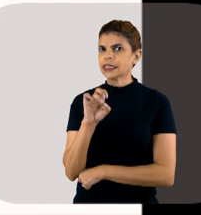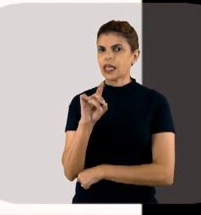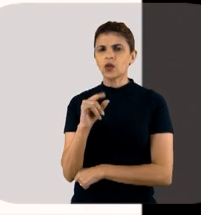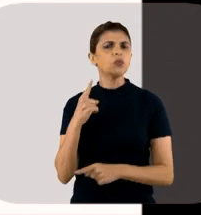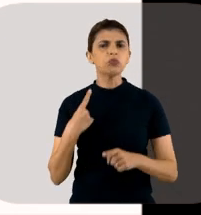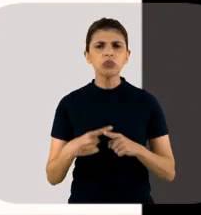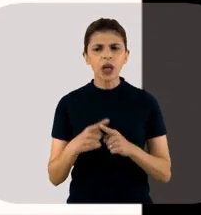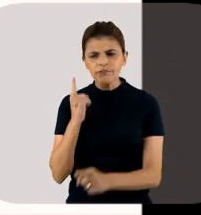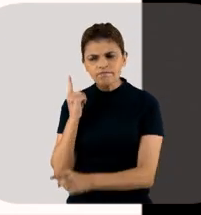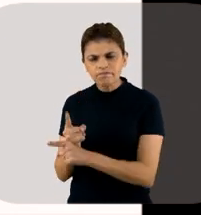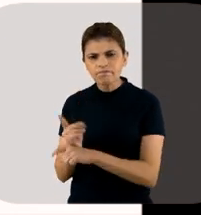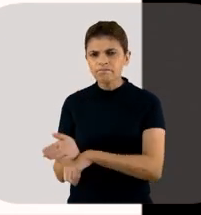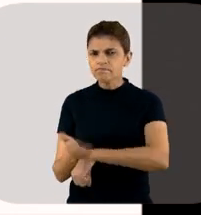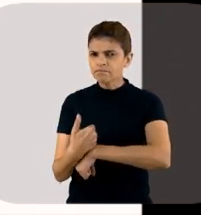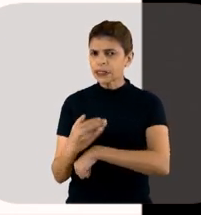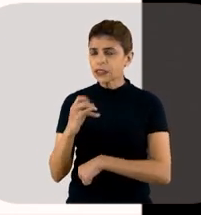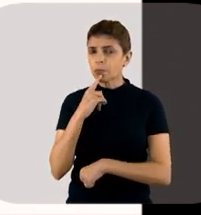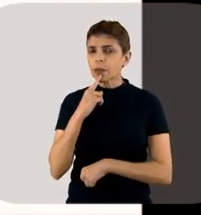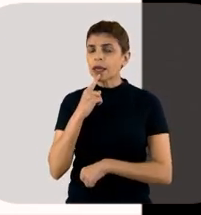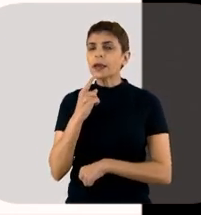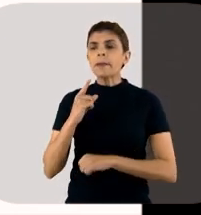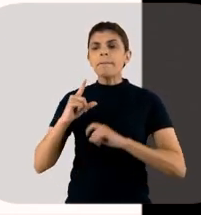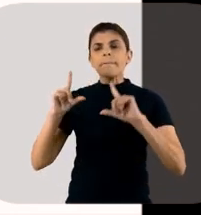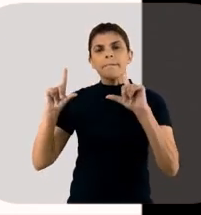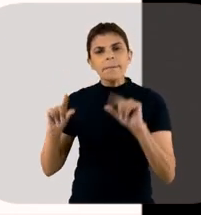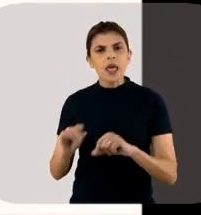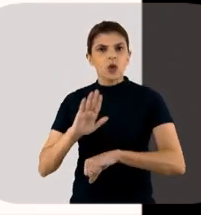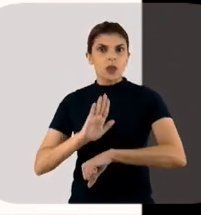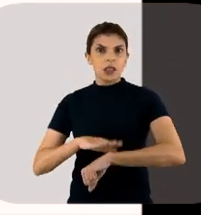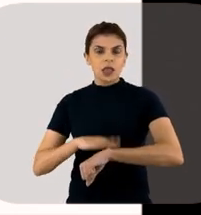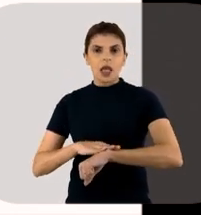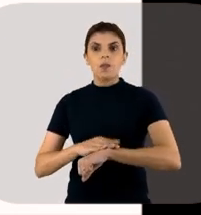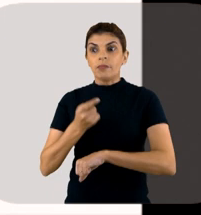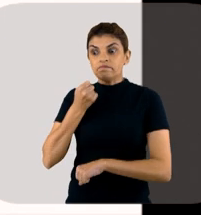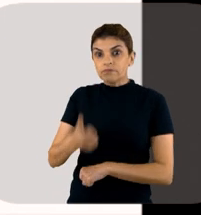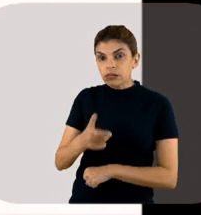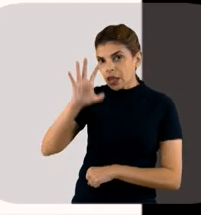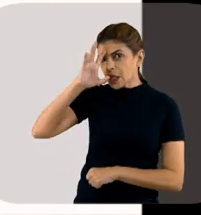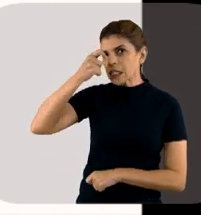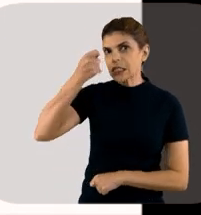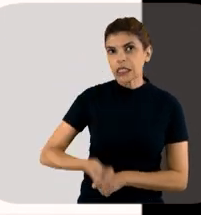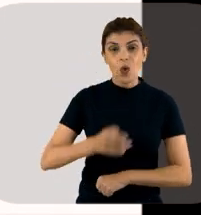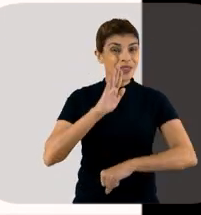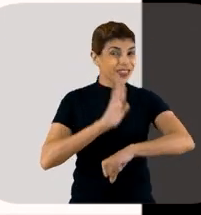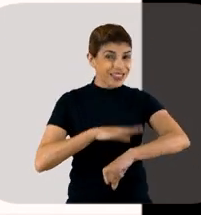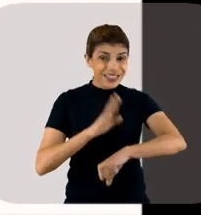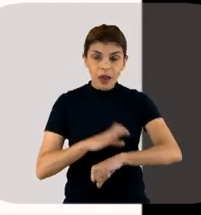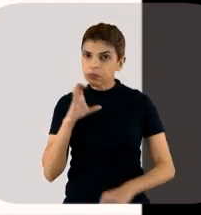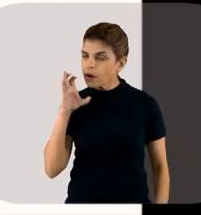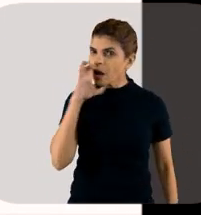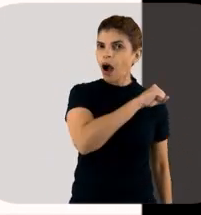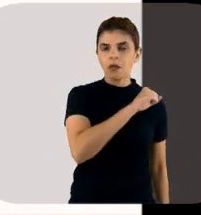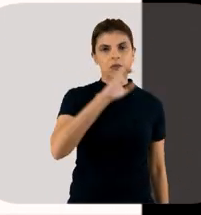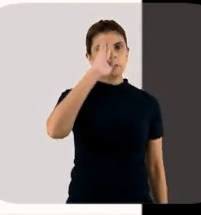Para que a identificação precoce? Para um menor tempo de tomada de decisão. Aqui, o tempo